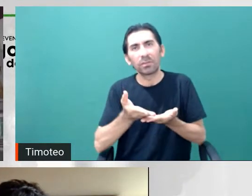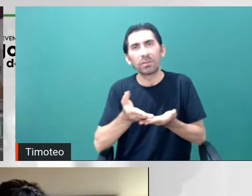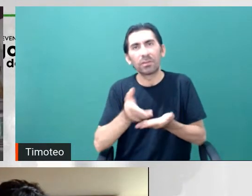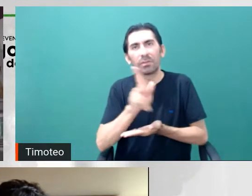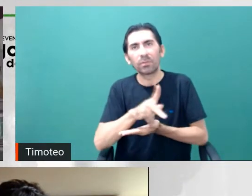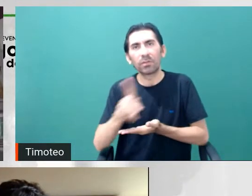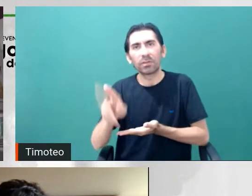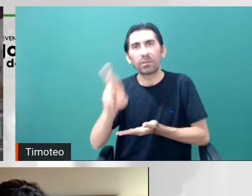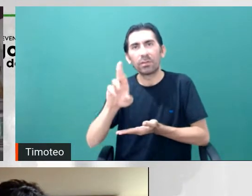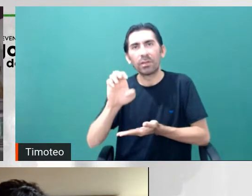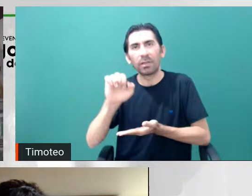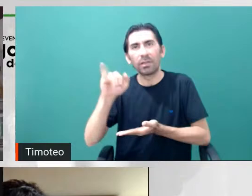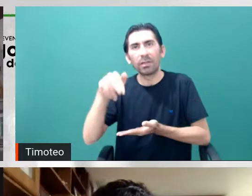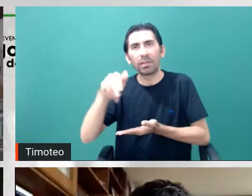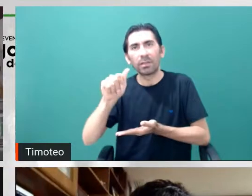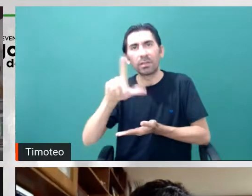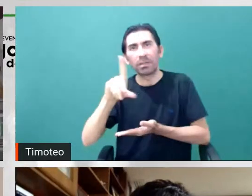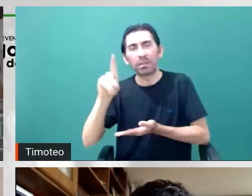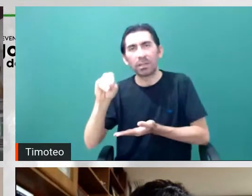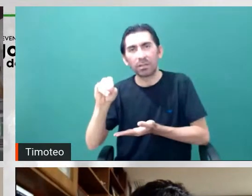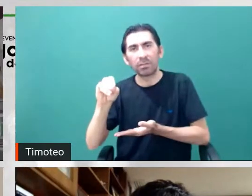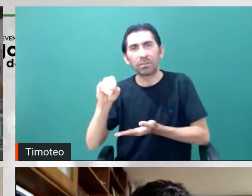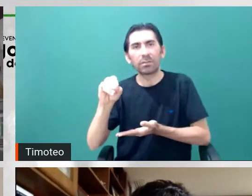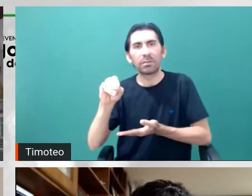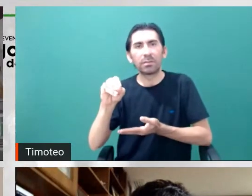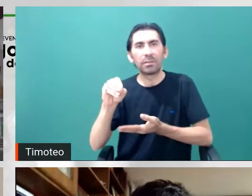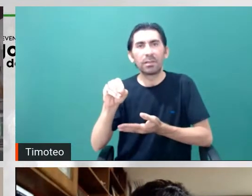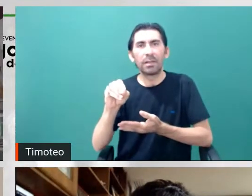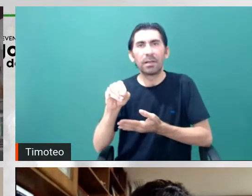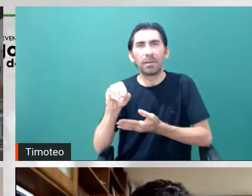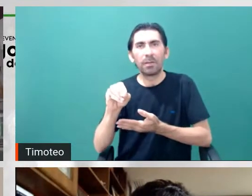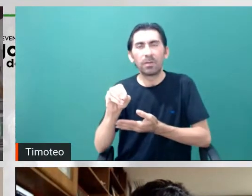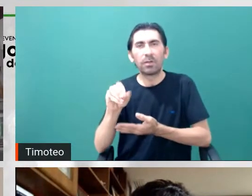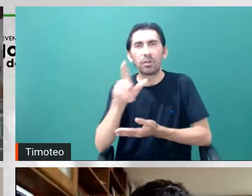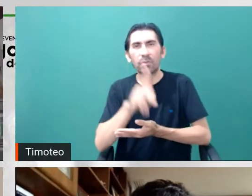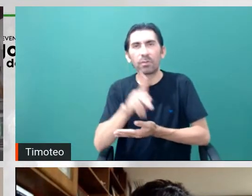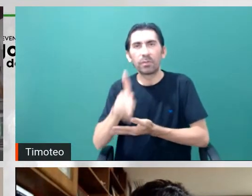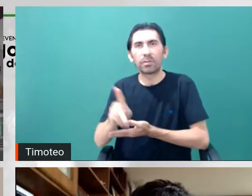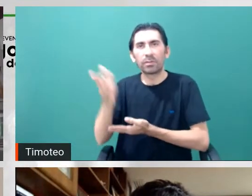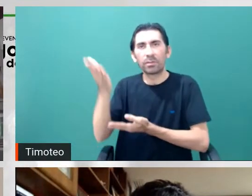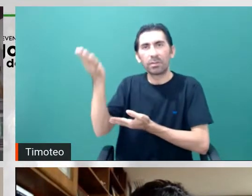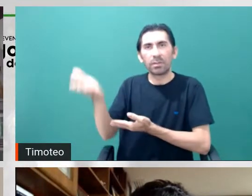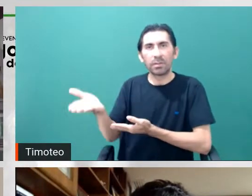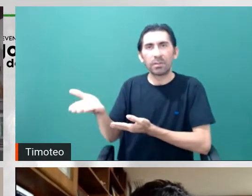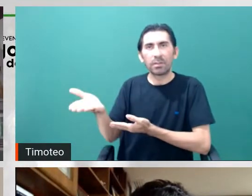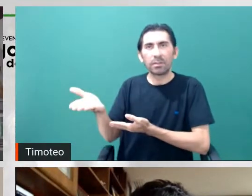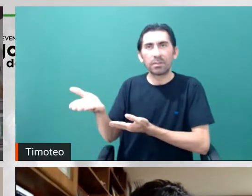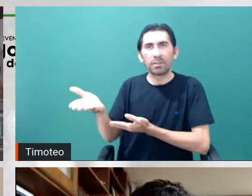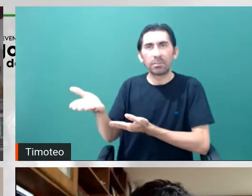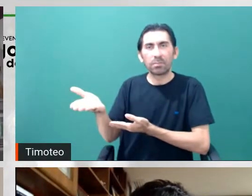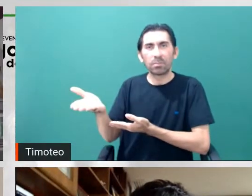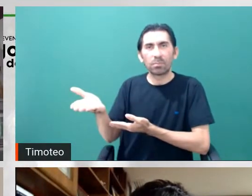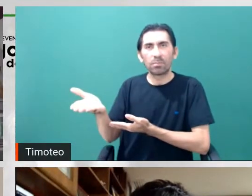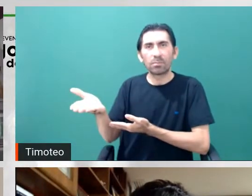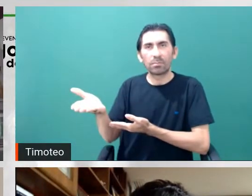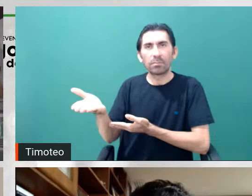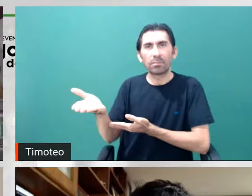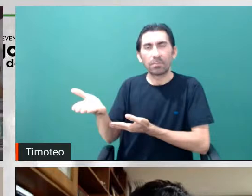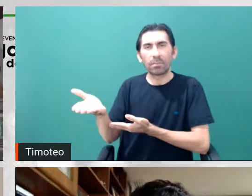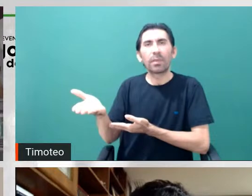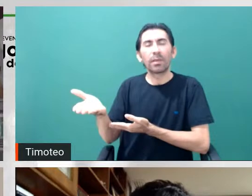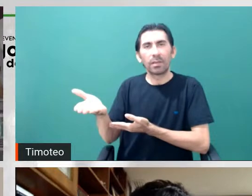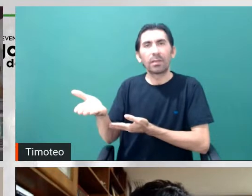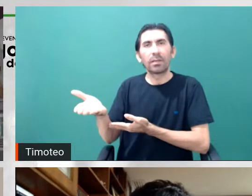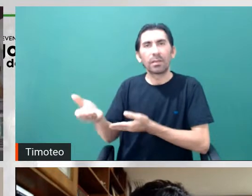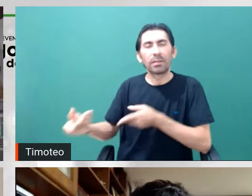Reinaldo de Carvalho, né. O professor Reinaldo, ele possui graduação